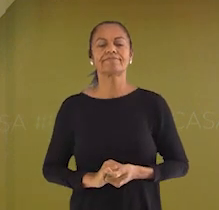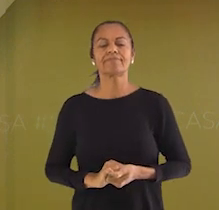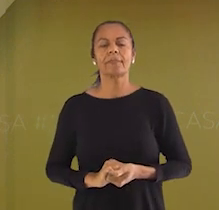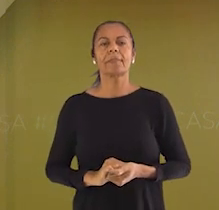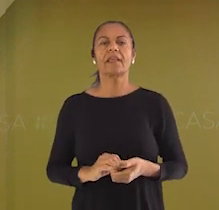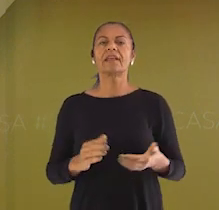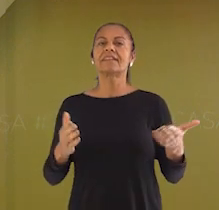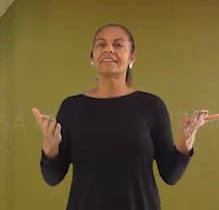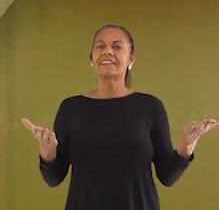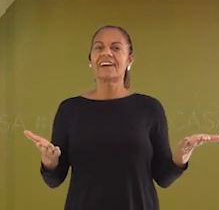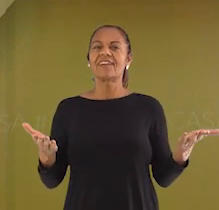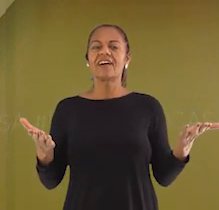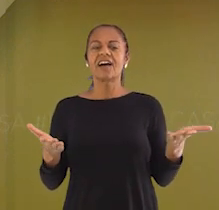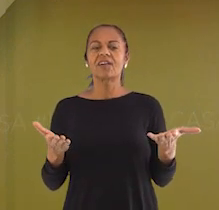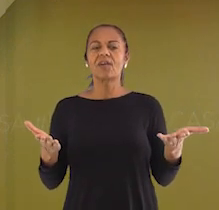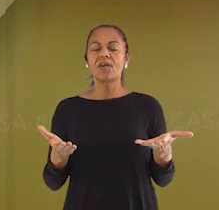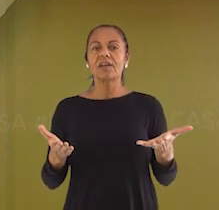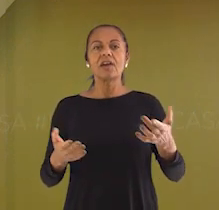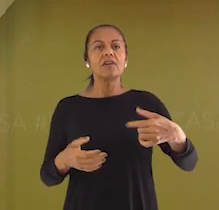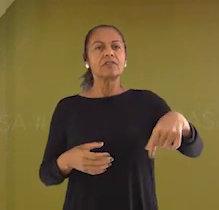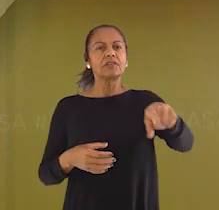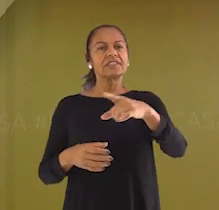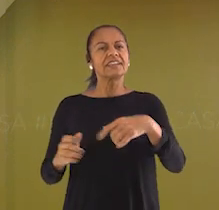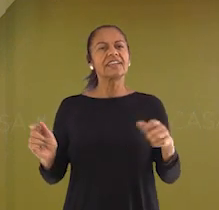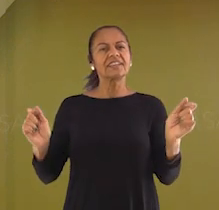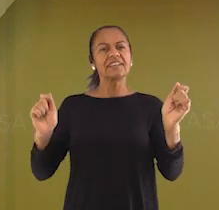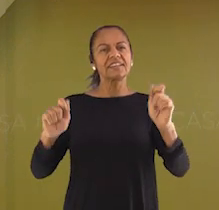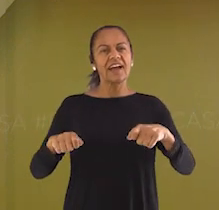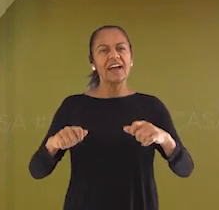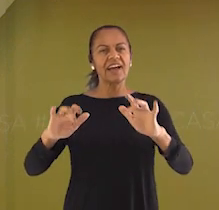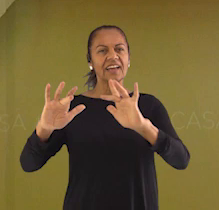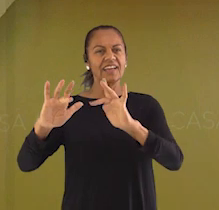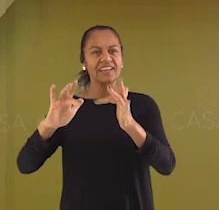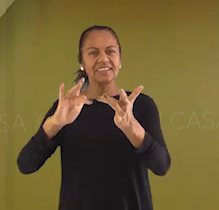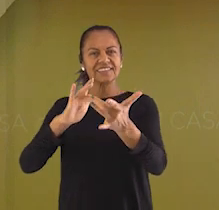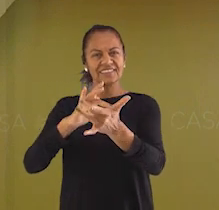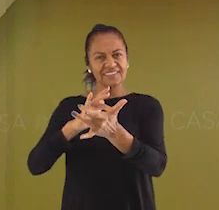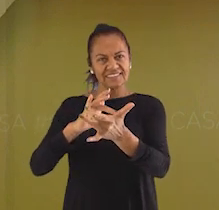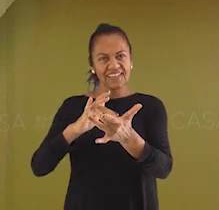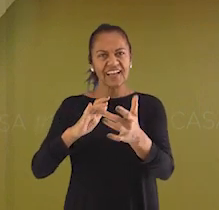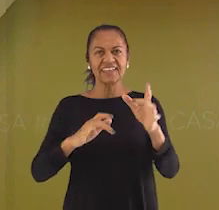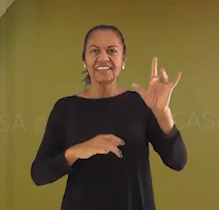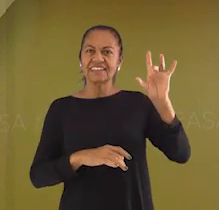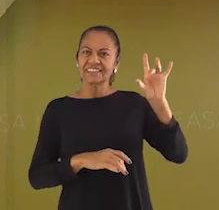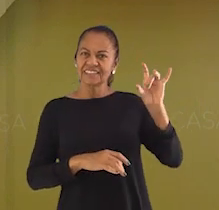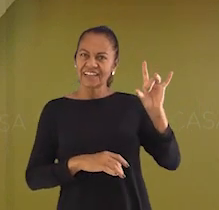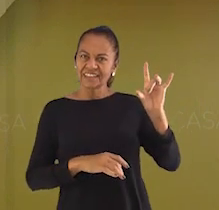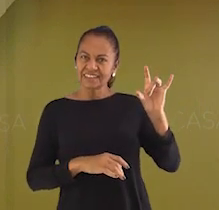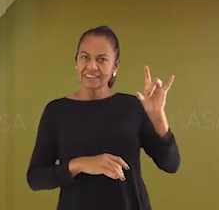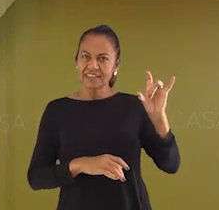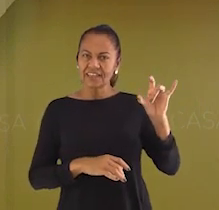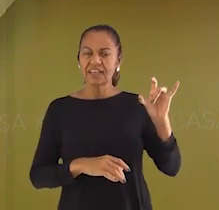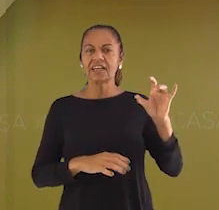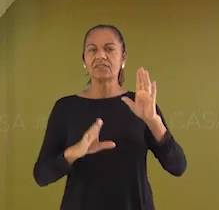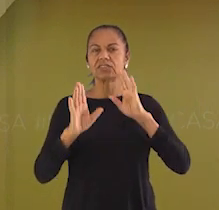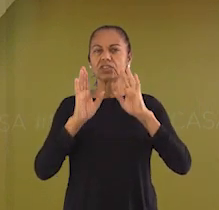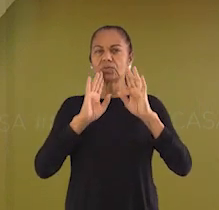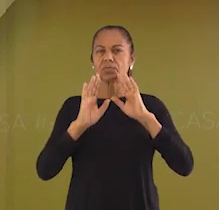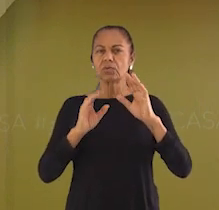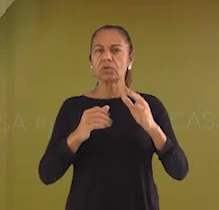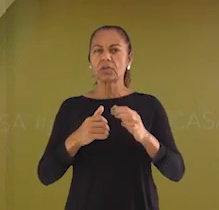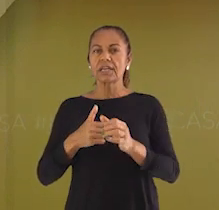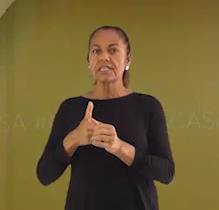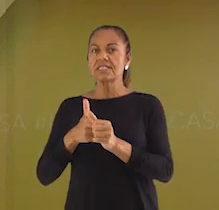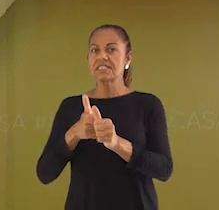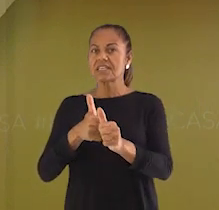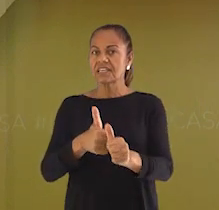que tal acompanhar o Dever em Casa na TV nas redes sociais? Siga o nosso Instagram, envie dúvidas e